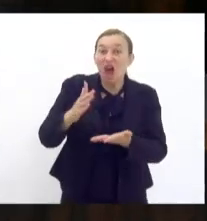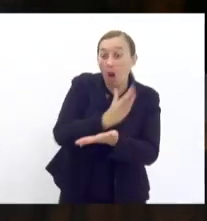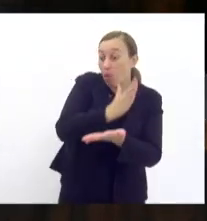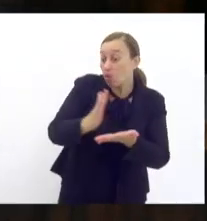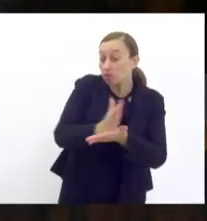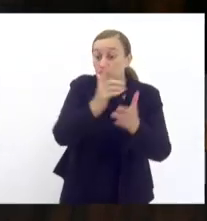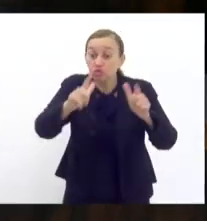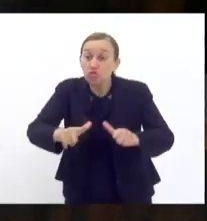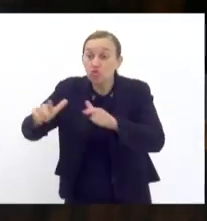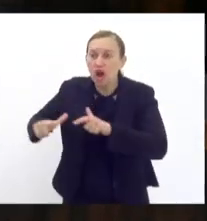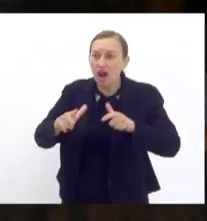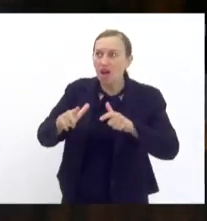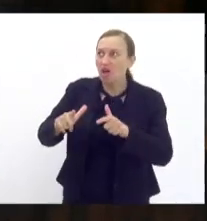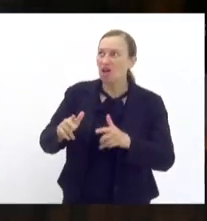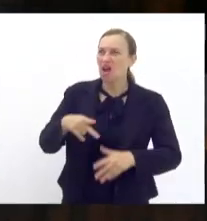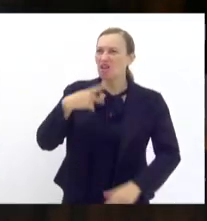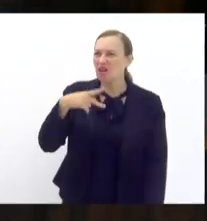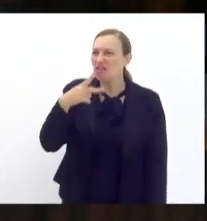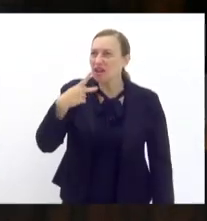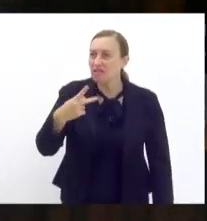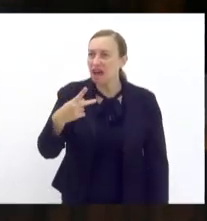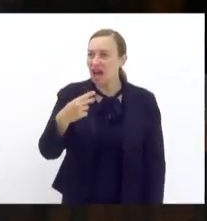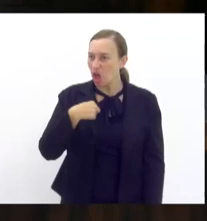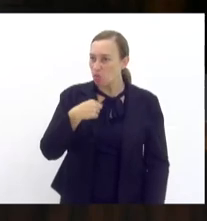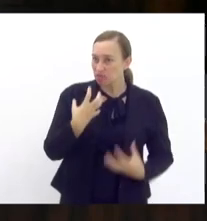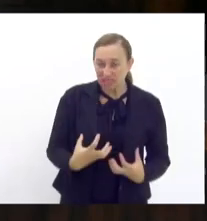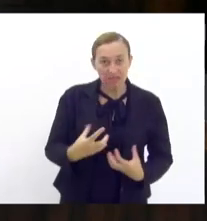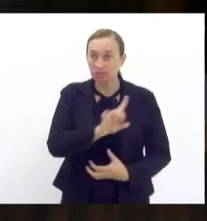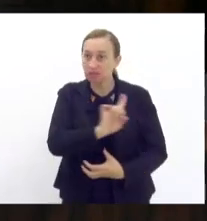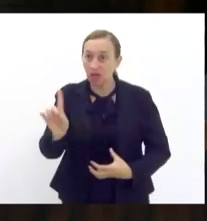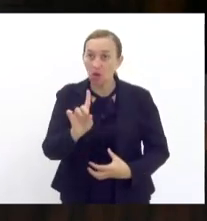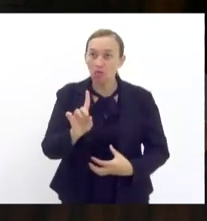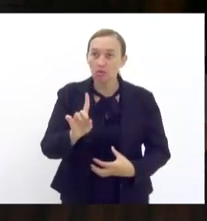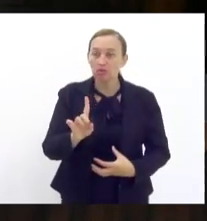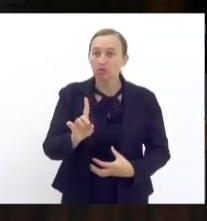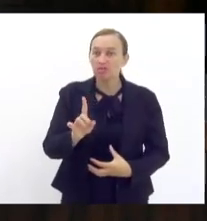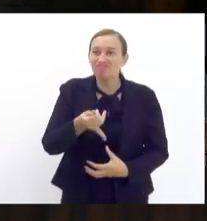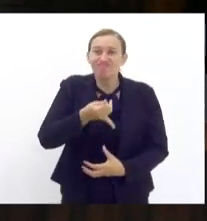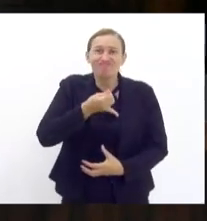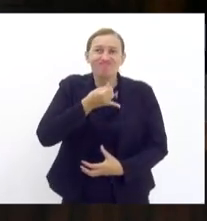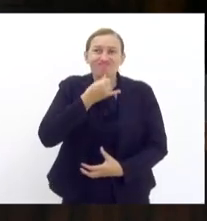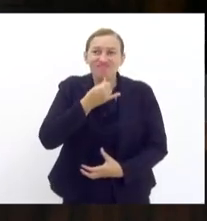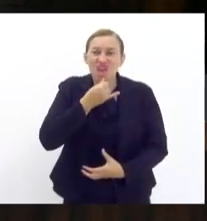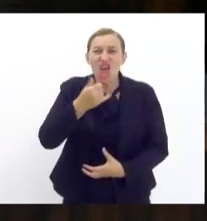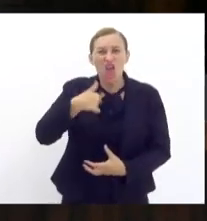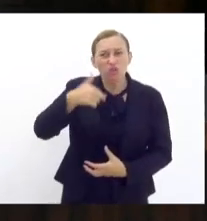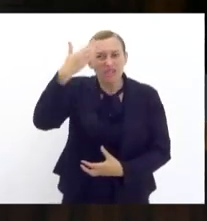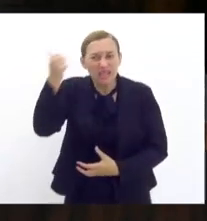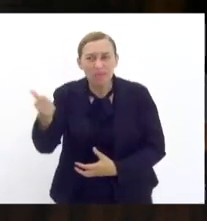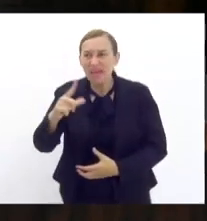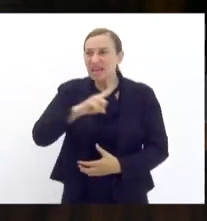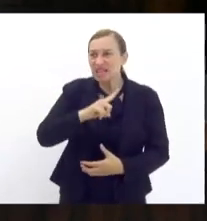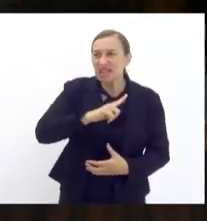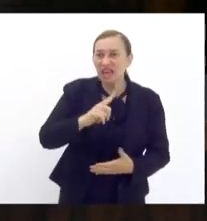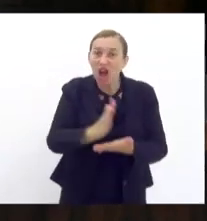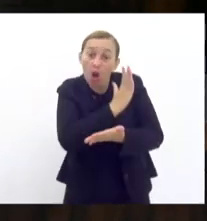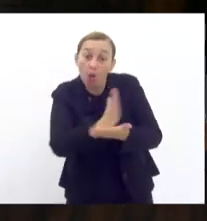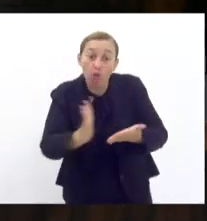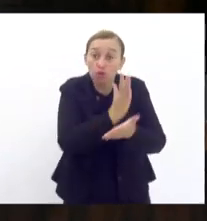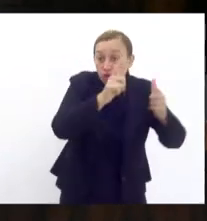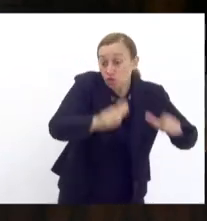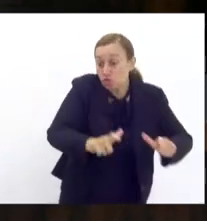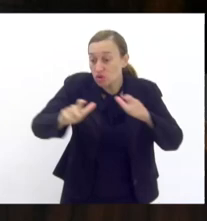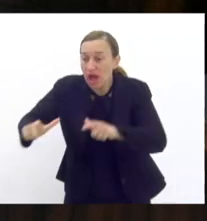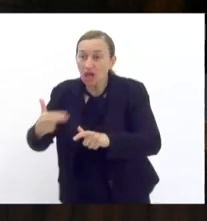e eu não me canso de falar sobre isso me incomoda eu saber que tem algumas regiões que eu jamais